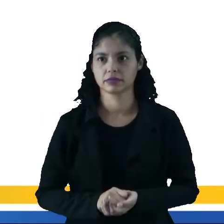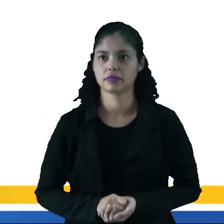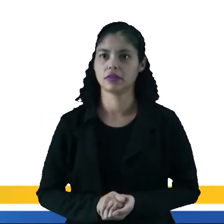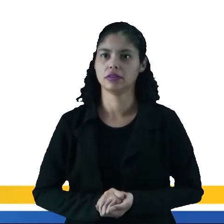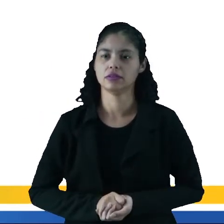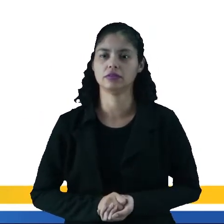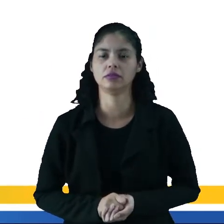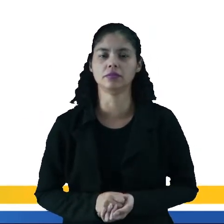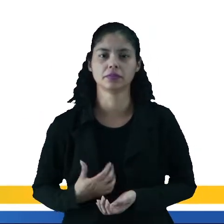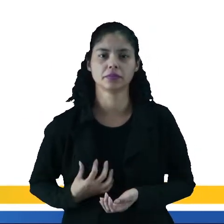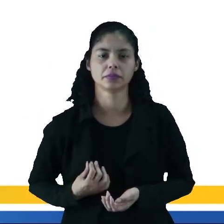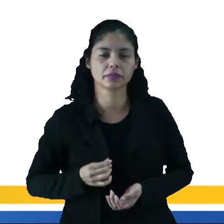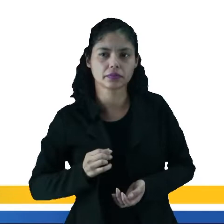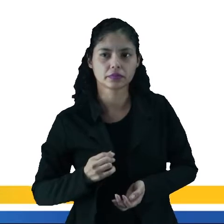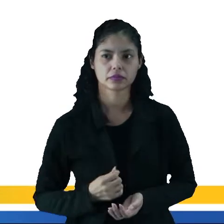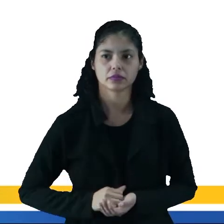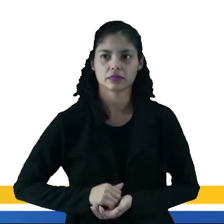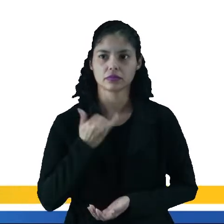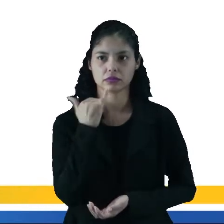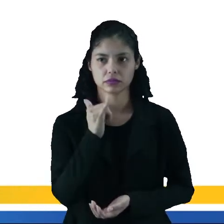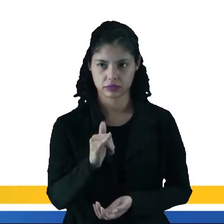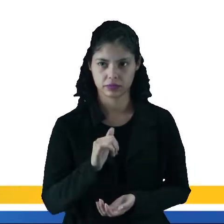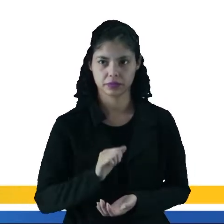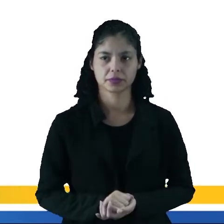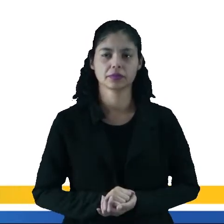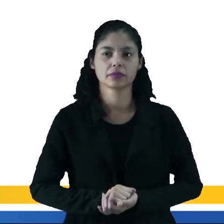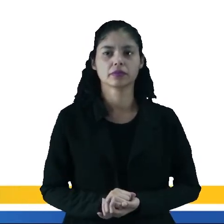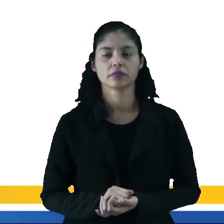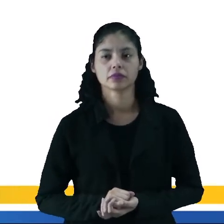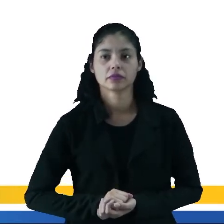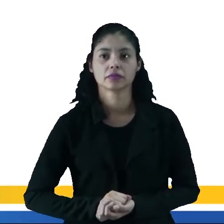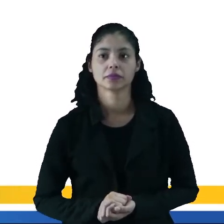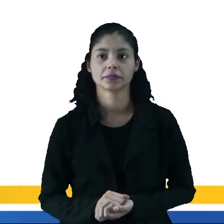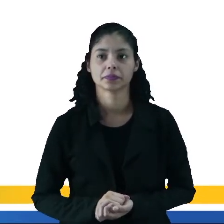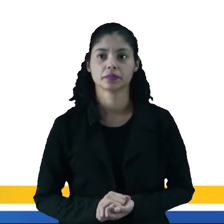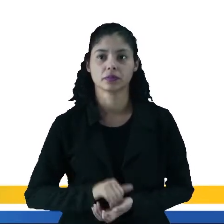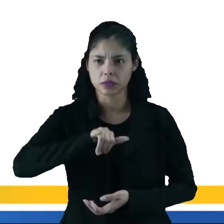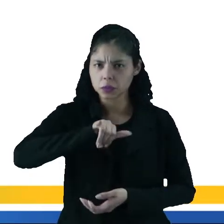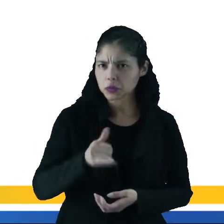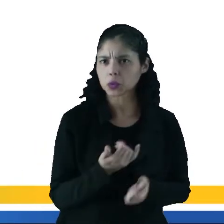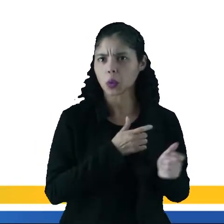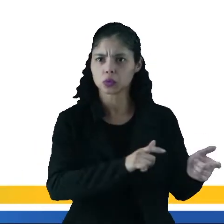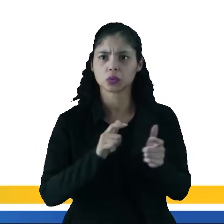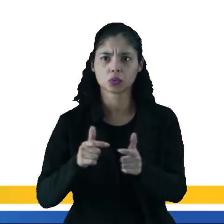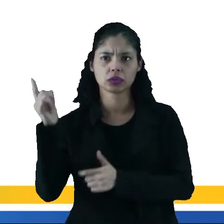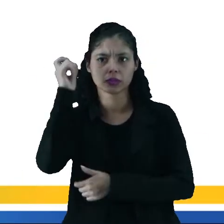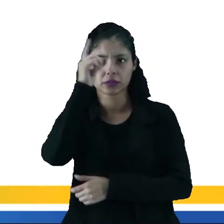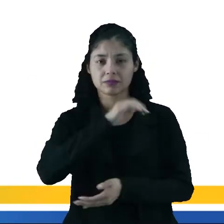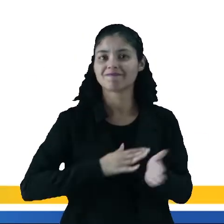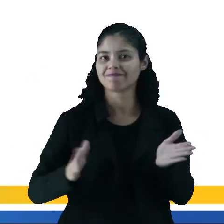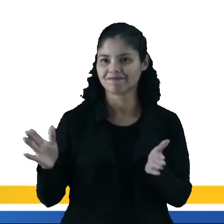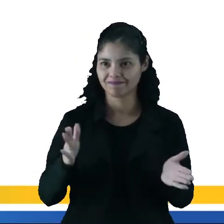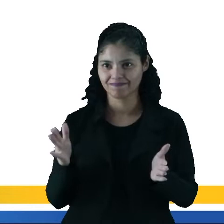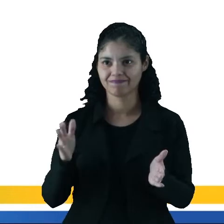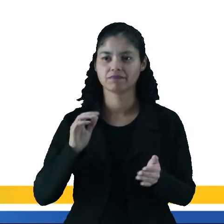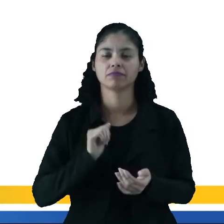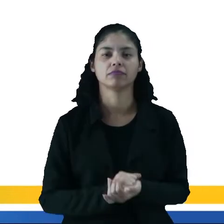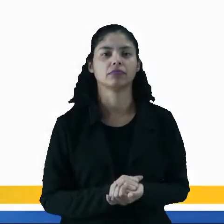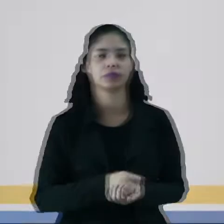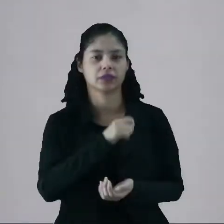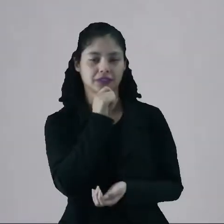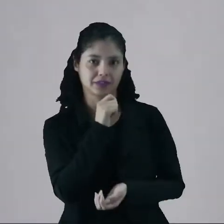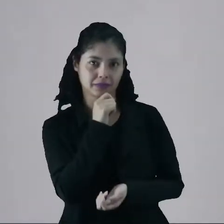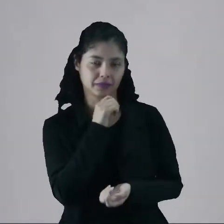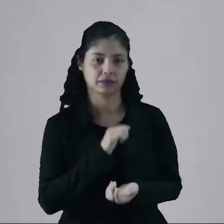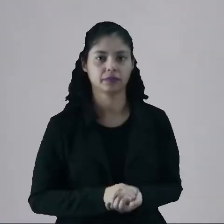digamos assim, investindo nesse tipo de equipamento. Proveitosa em lugares de difícil acesso. A